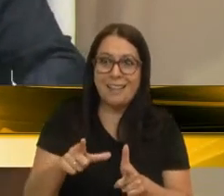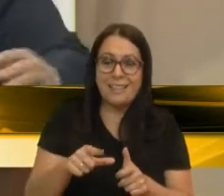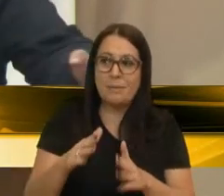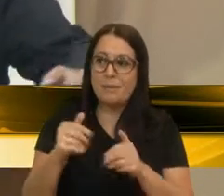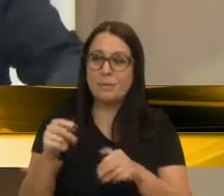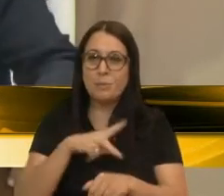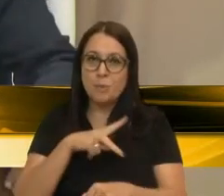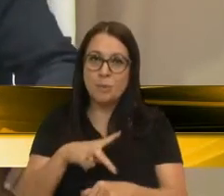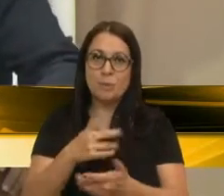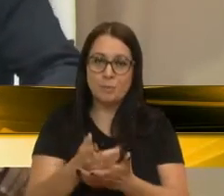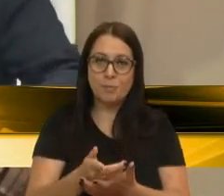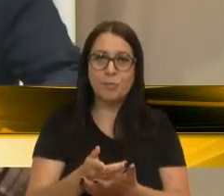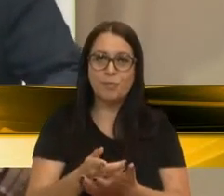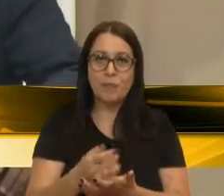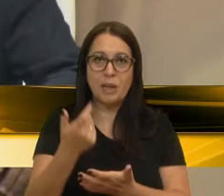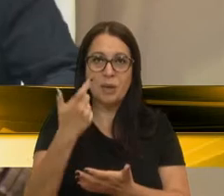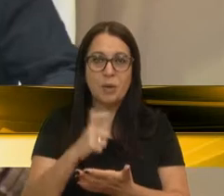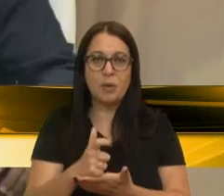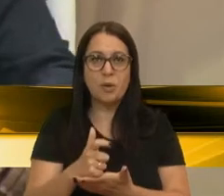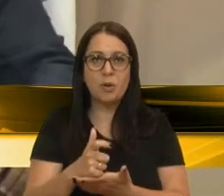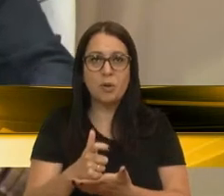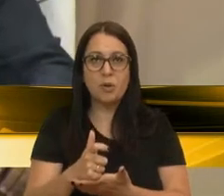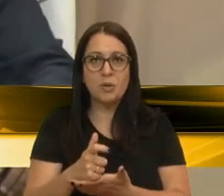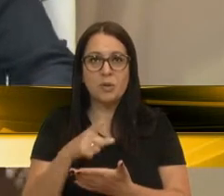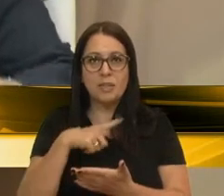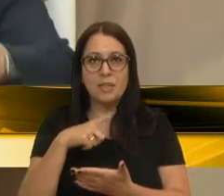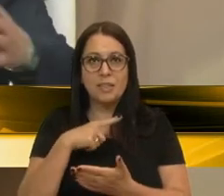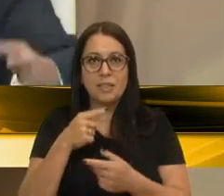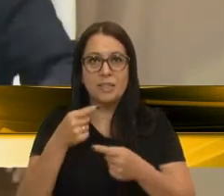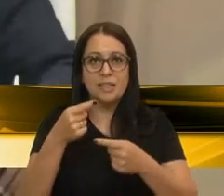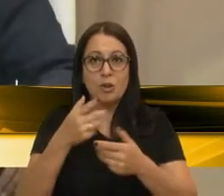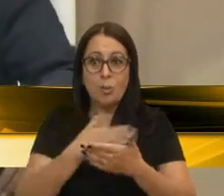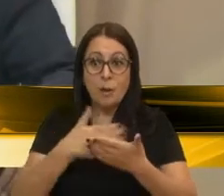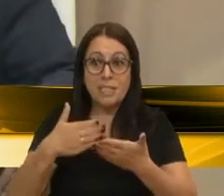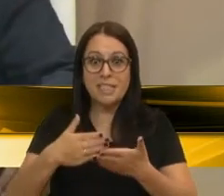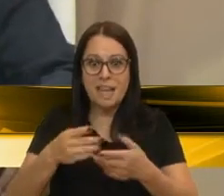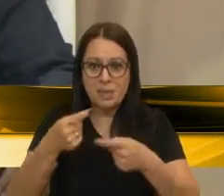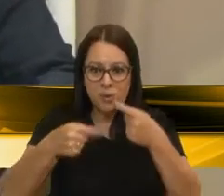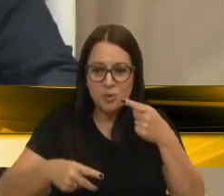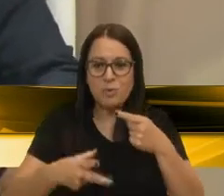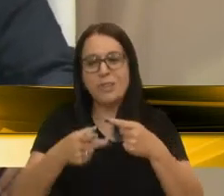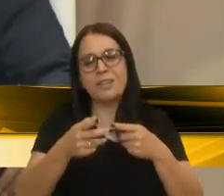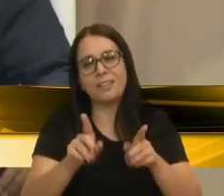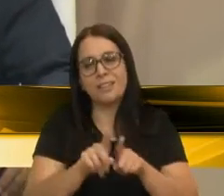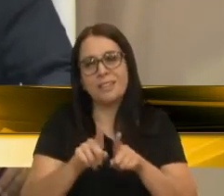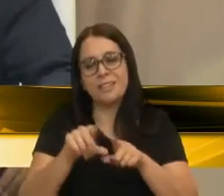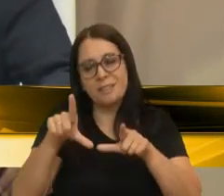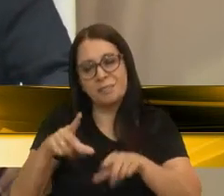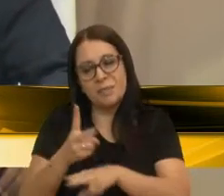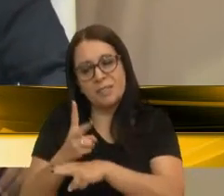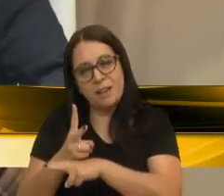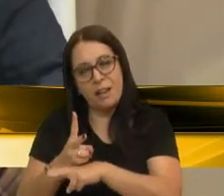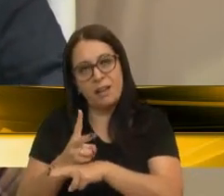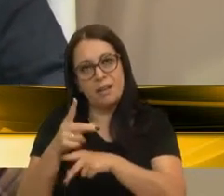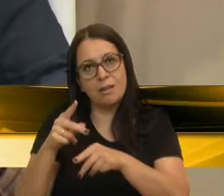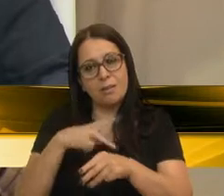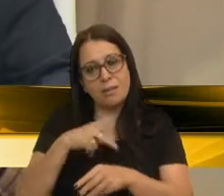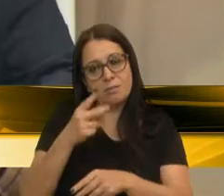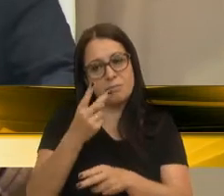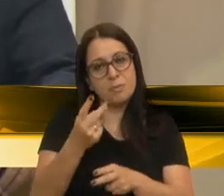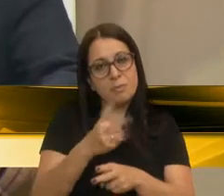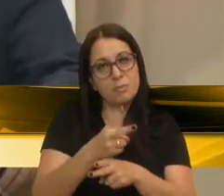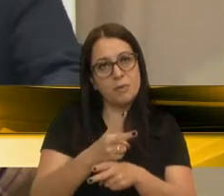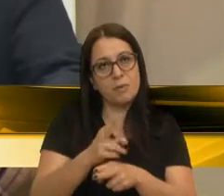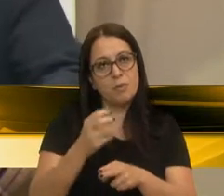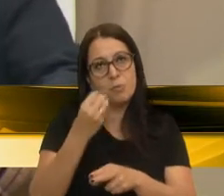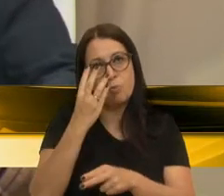presidente. Neste ano, nós somos os que estão inaugurando a sala da presidência, pedindo a sala da presidência, e o presidente o cedeu, e eu acho que foi uma